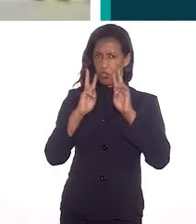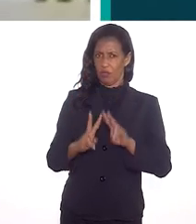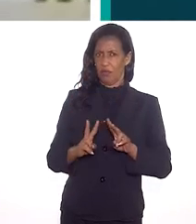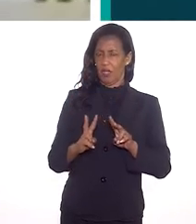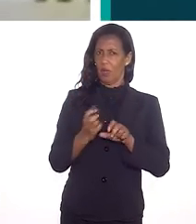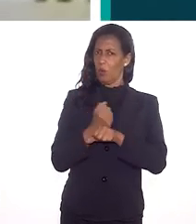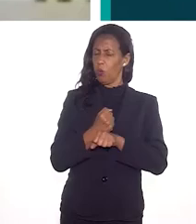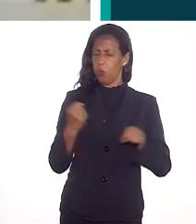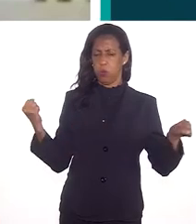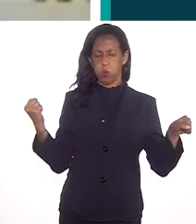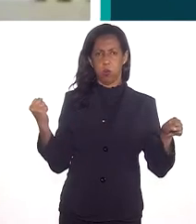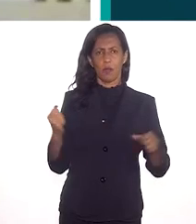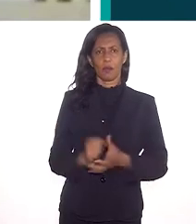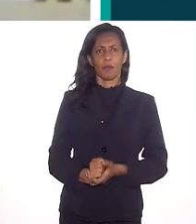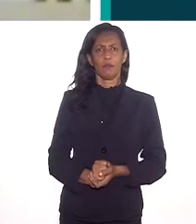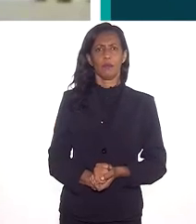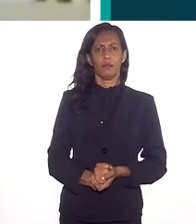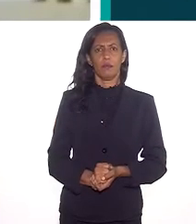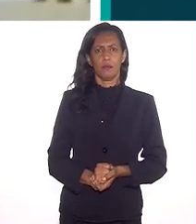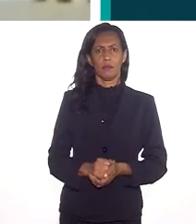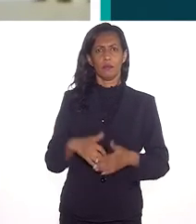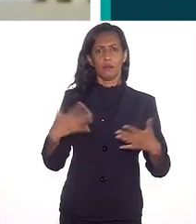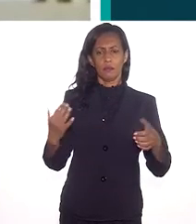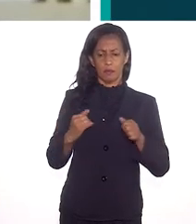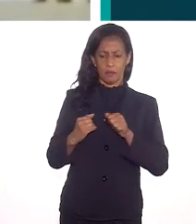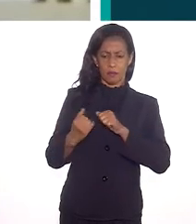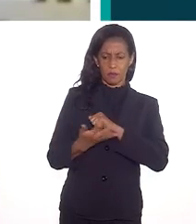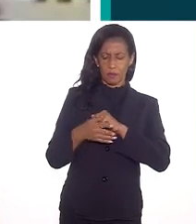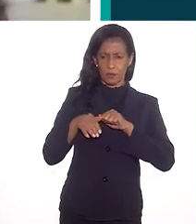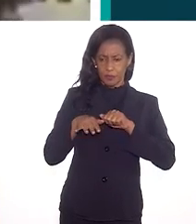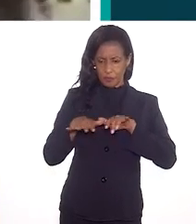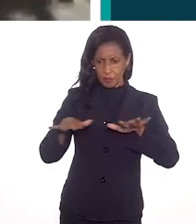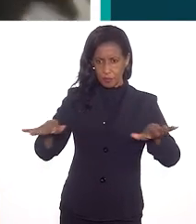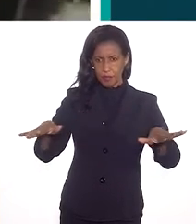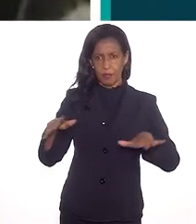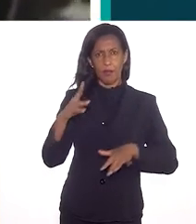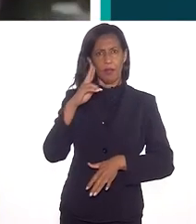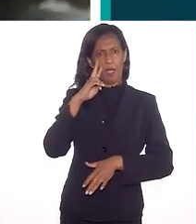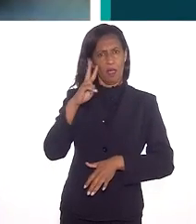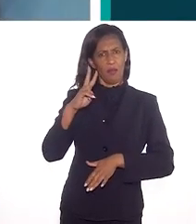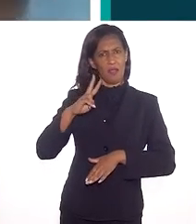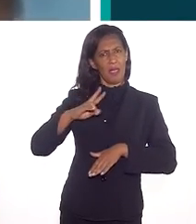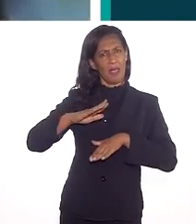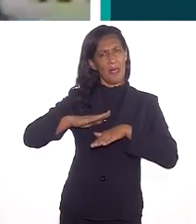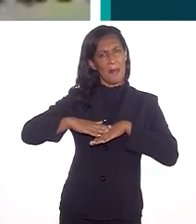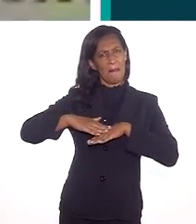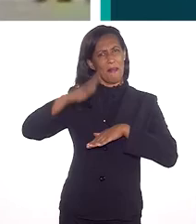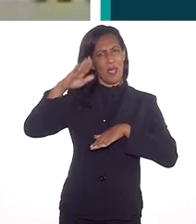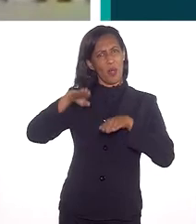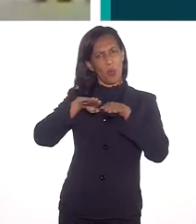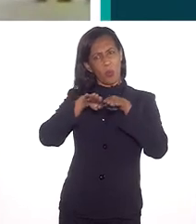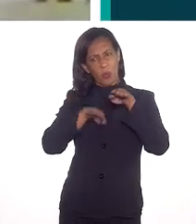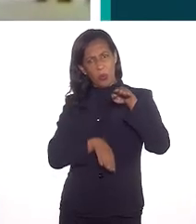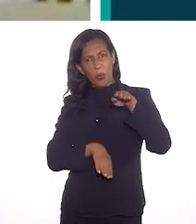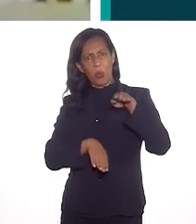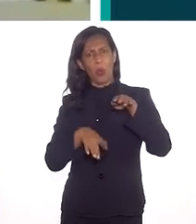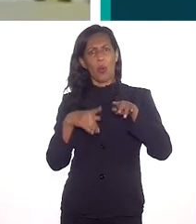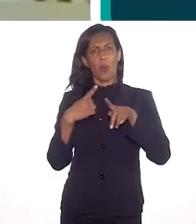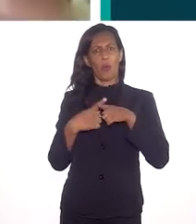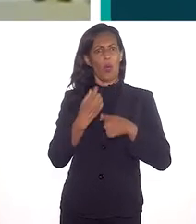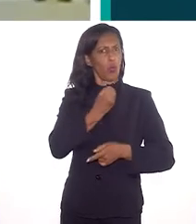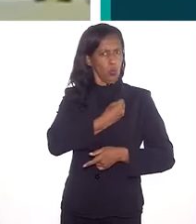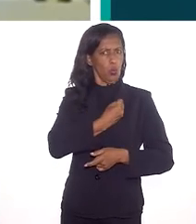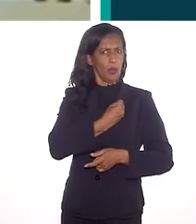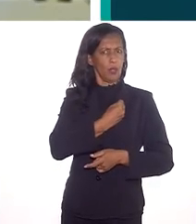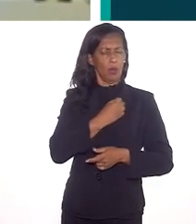nós vemos, que é gigantesca, e com a pandemia nós podemos perceber que ela é muito maior do que nós havíamos imaginado,